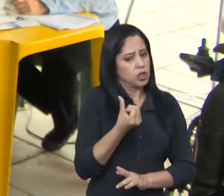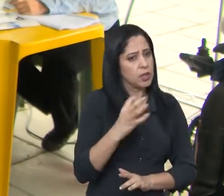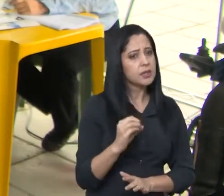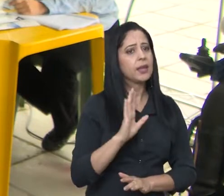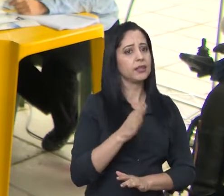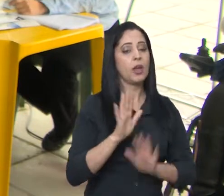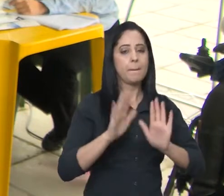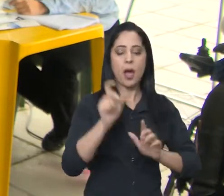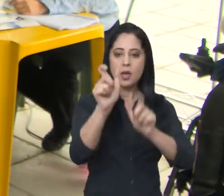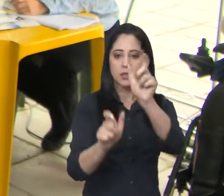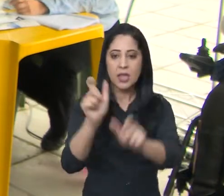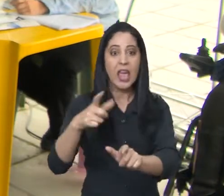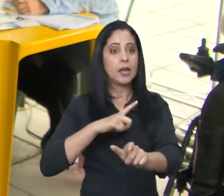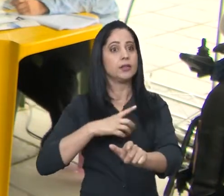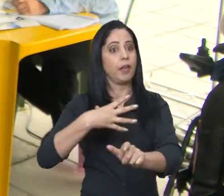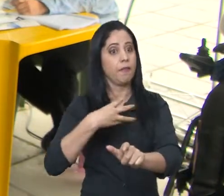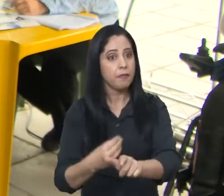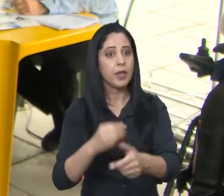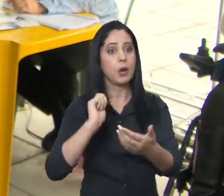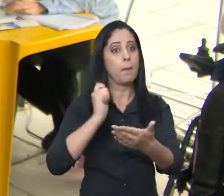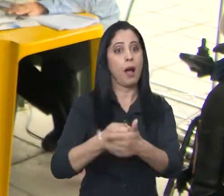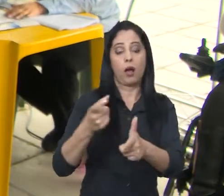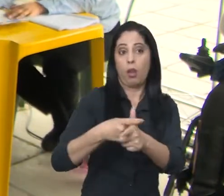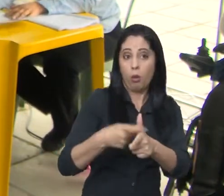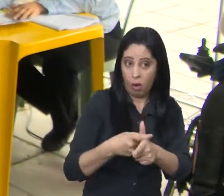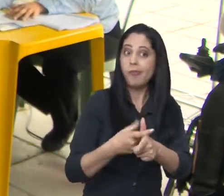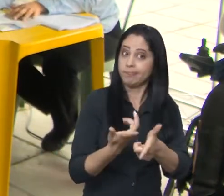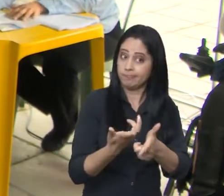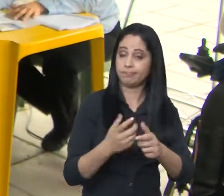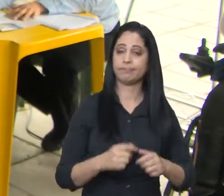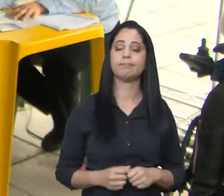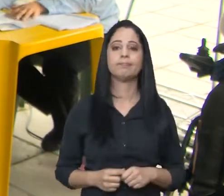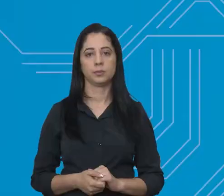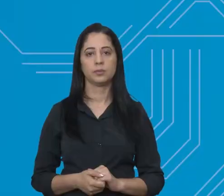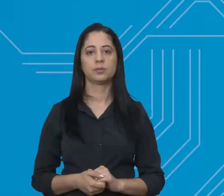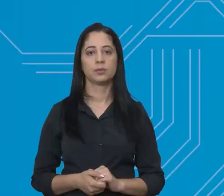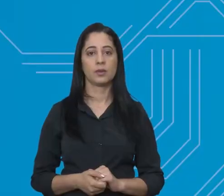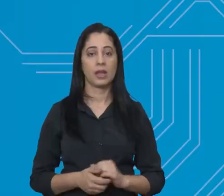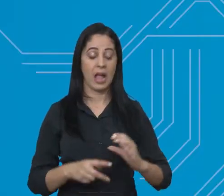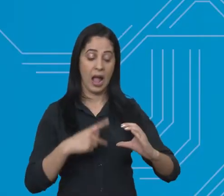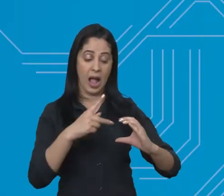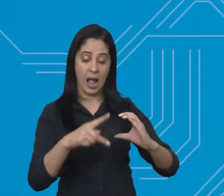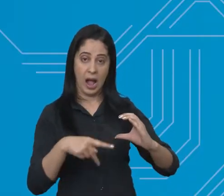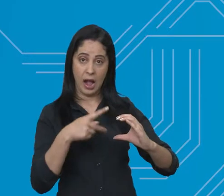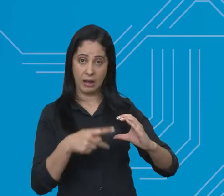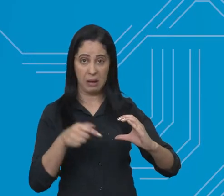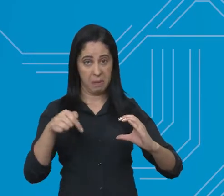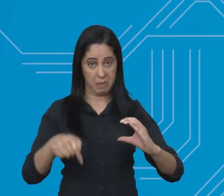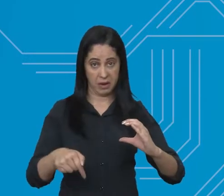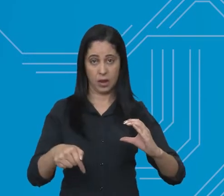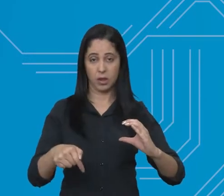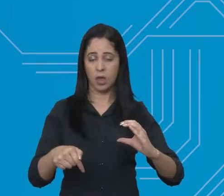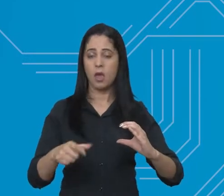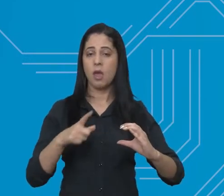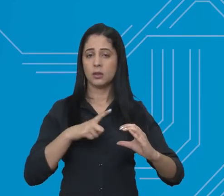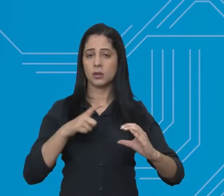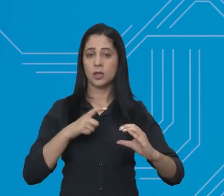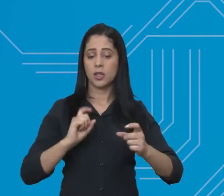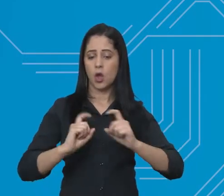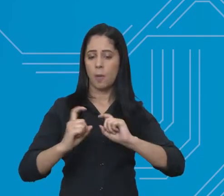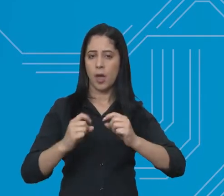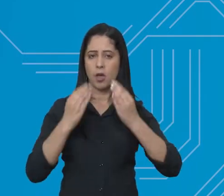Eu já tenho 60 anos, mas eu penso nas pessoas que trabalham comigo, que têm filho, que pagam aluguel. A Câmara recebeu uma audiência para